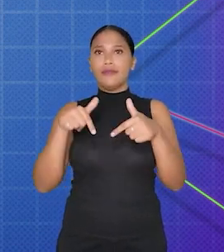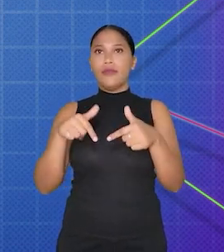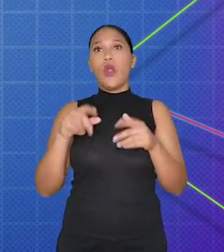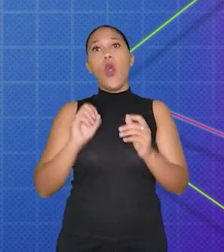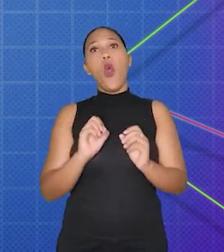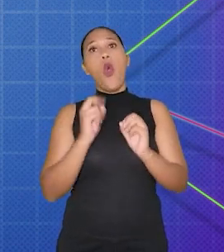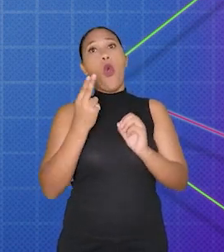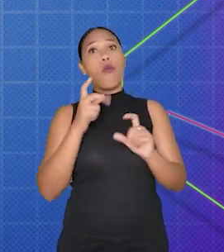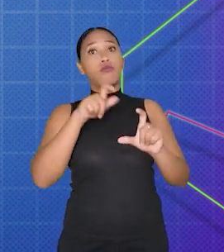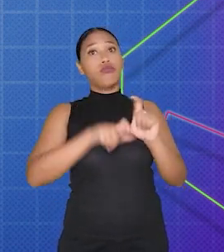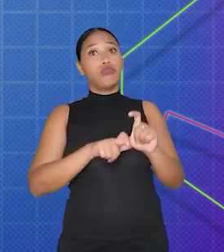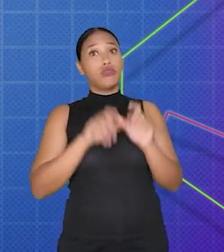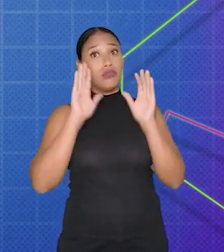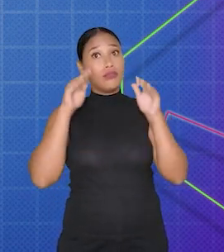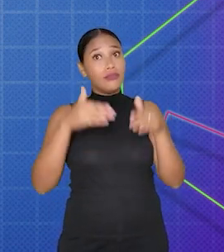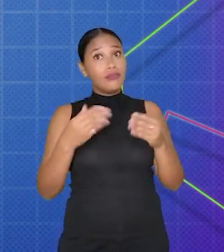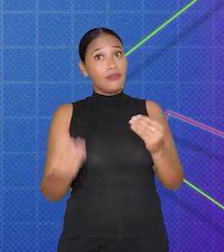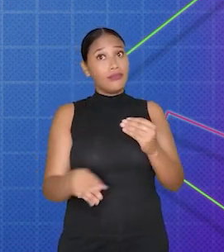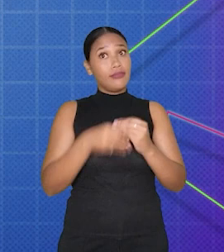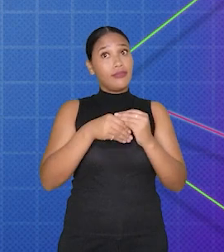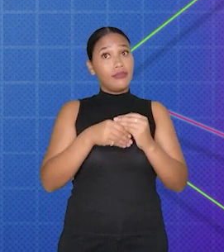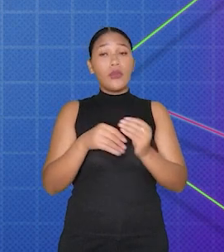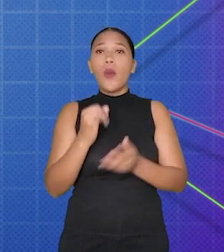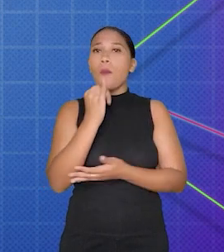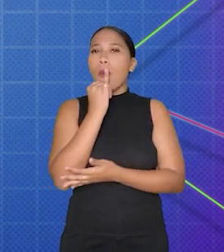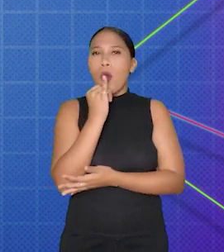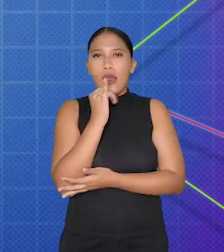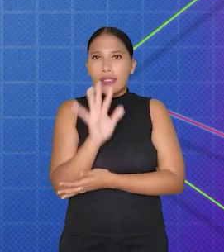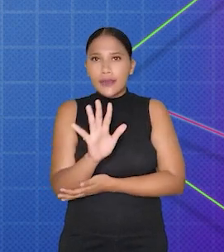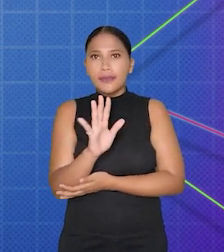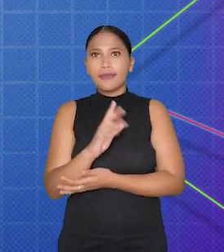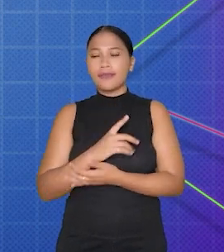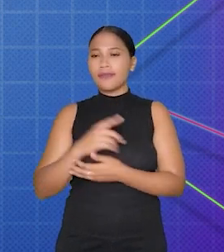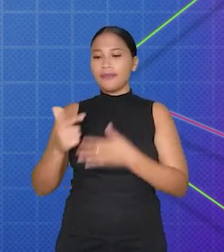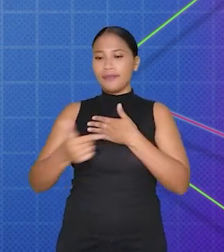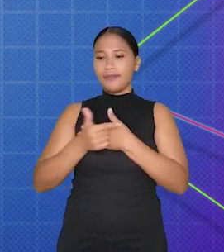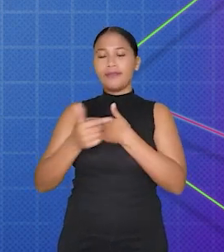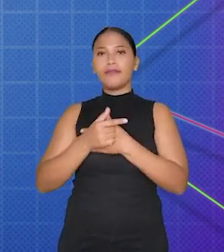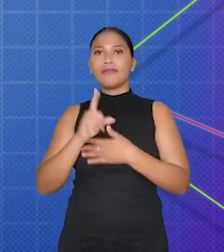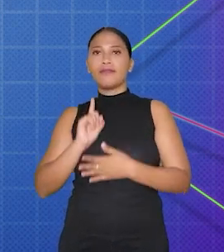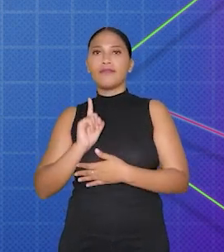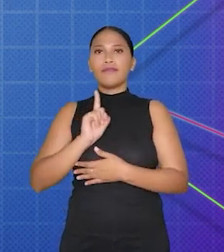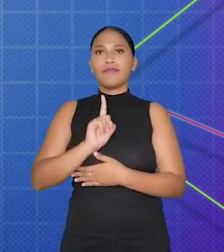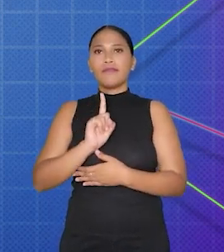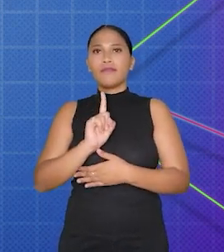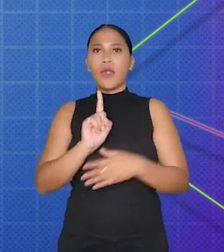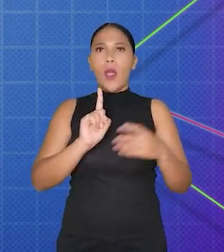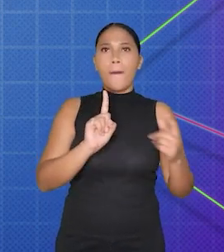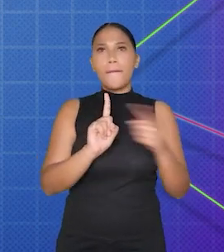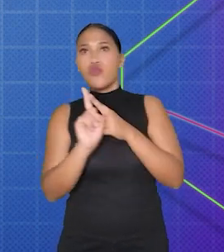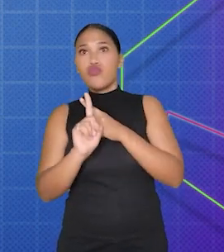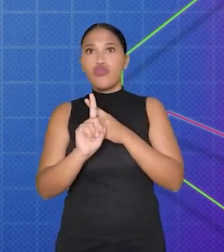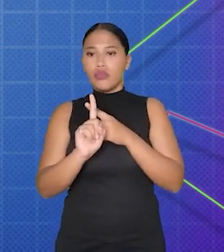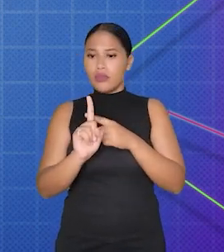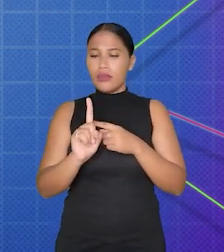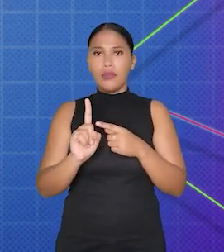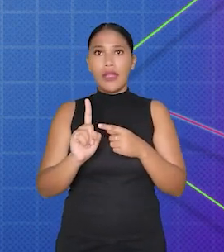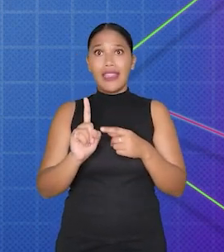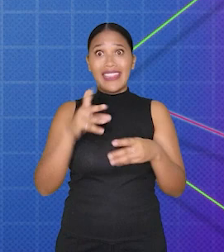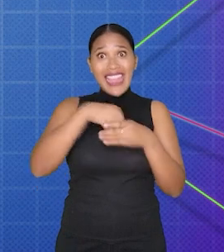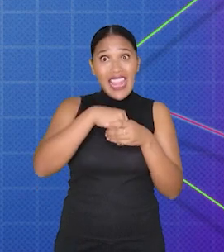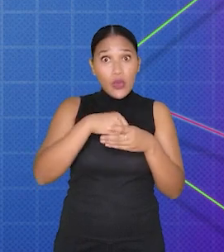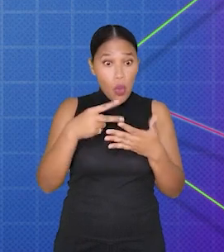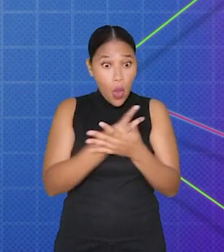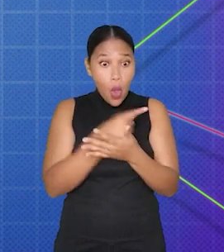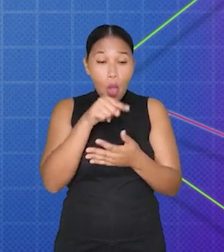ou condição específica que pode ser adicionada, como por exemplo, quando um personagem colide com um objeto. Dentro de cada